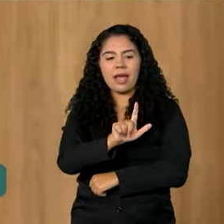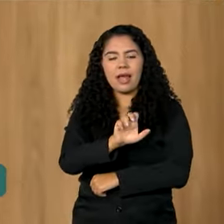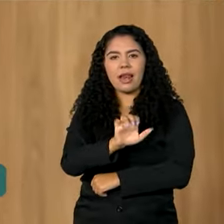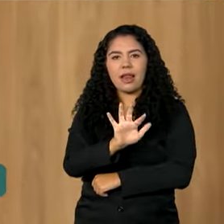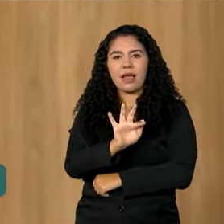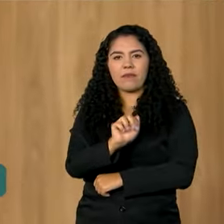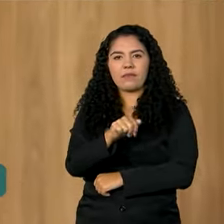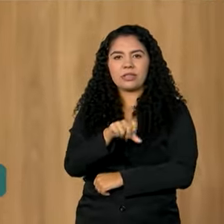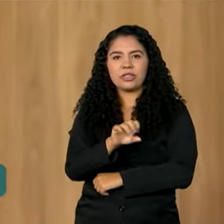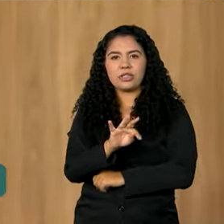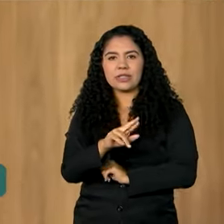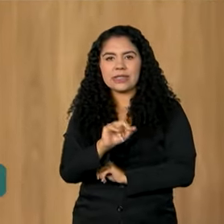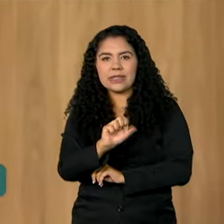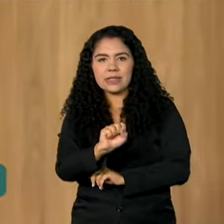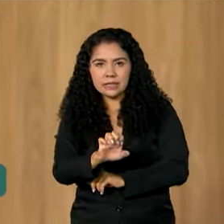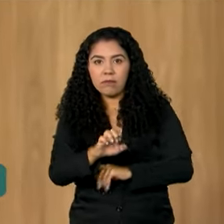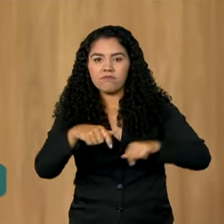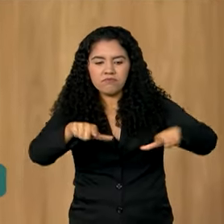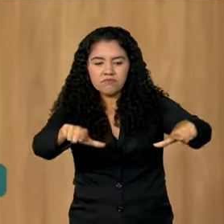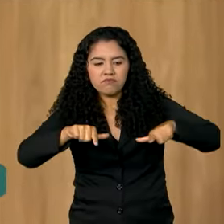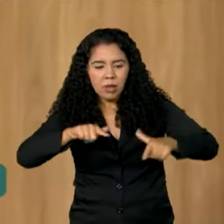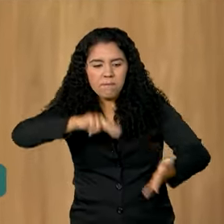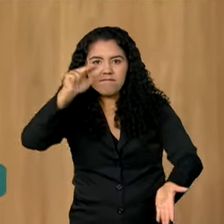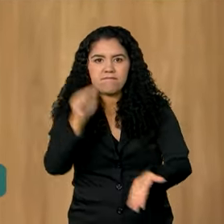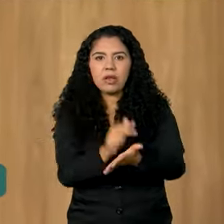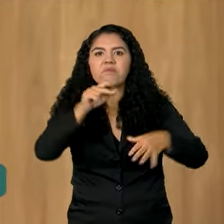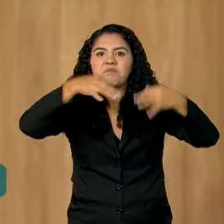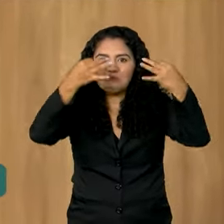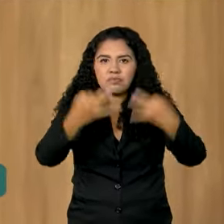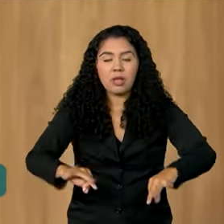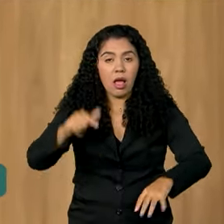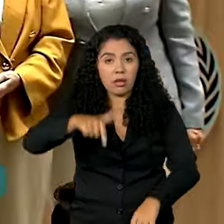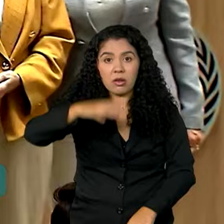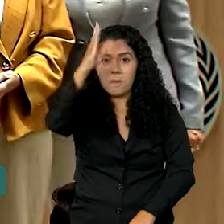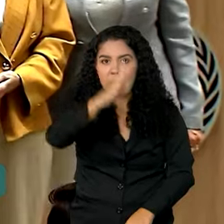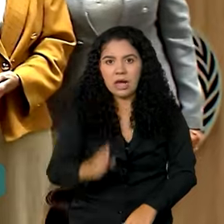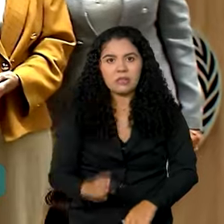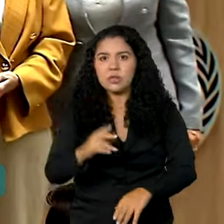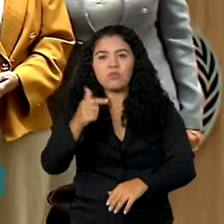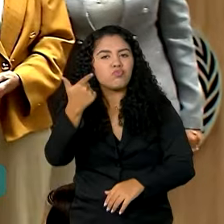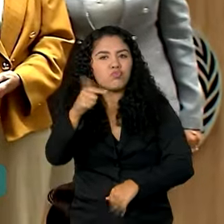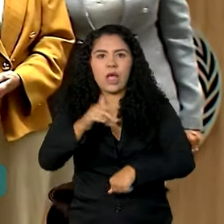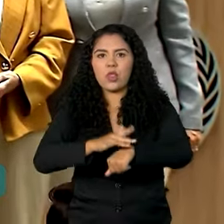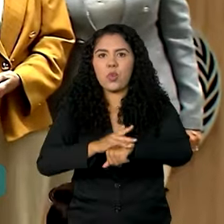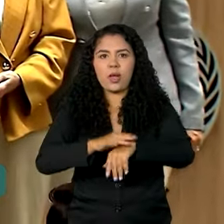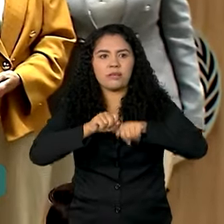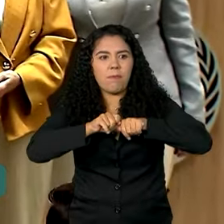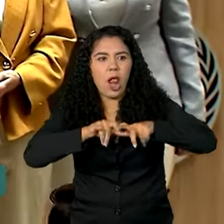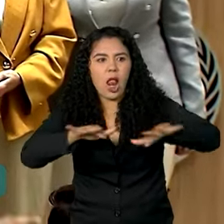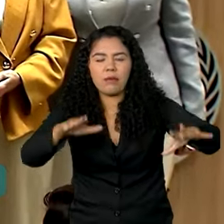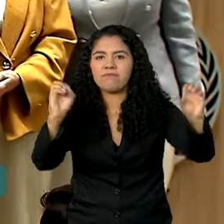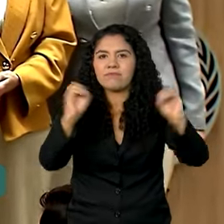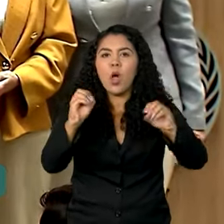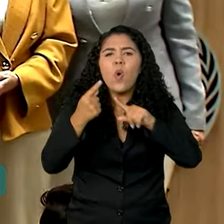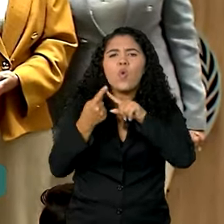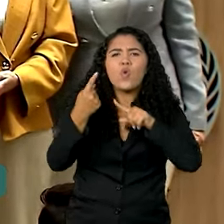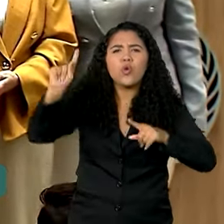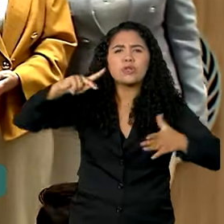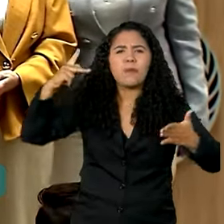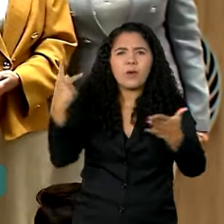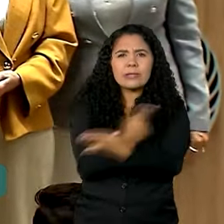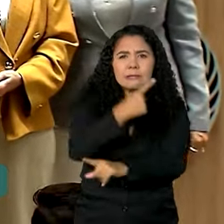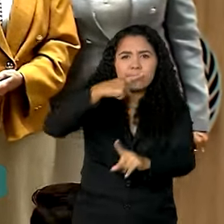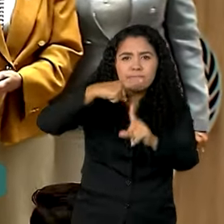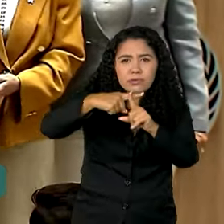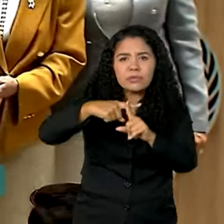O título atesta que o país não tem mais casos de transmissão da doença. O último registro no Brasil ocorreu em